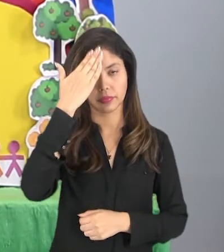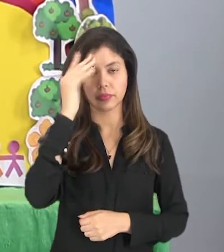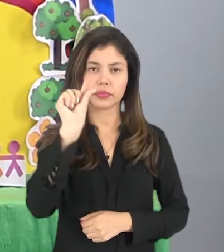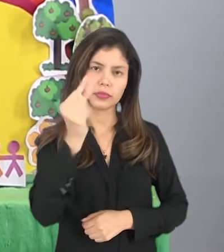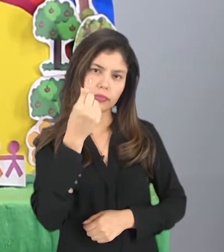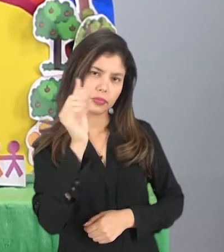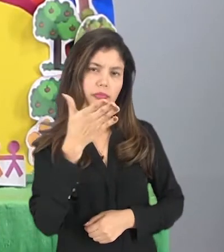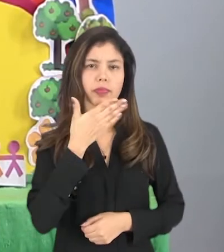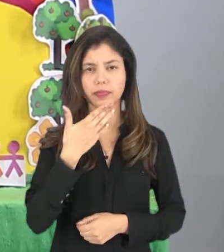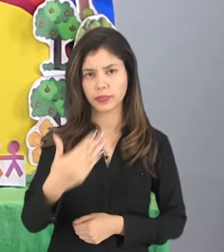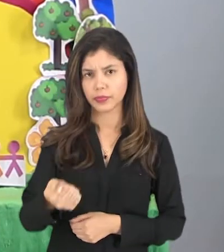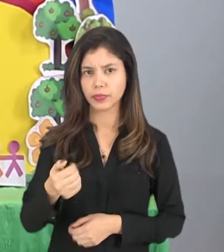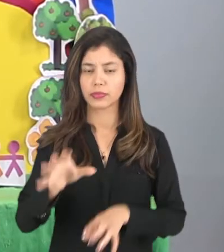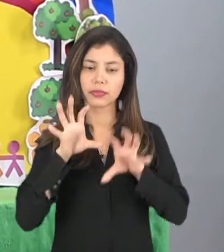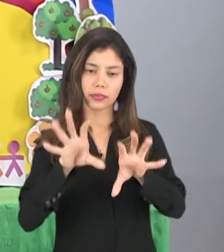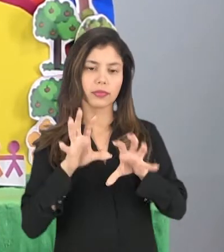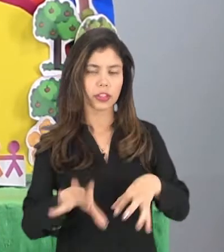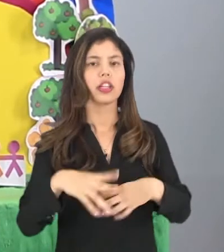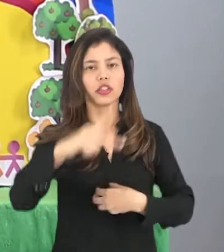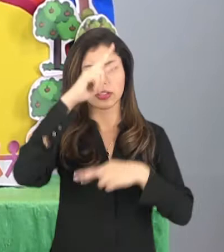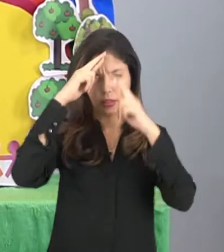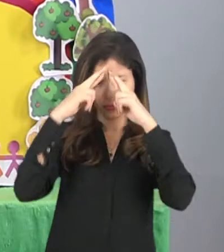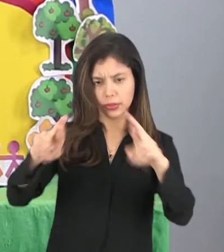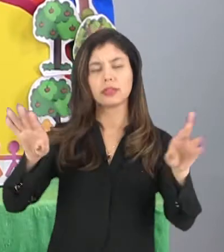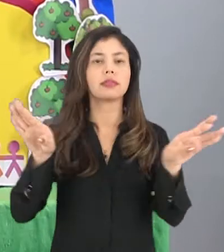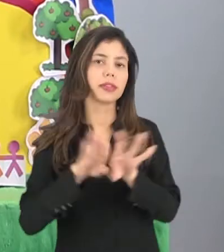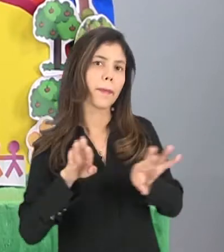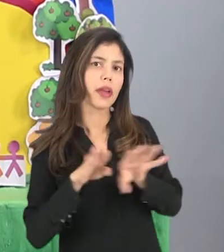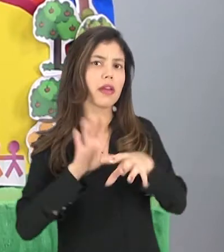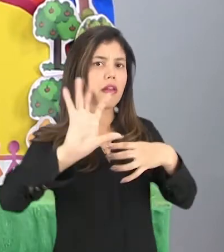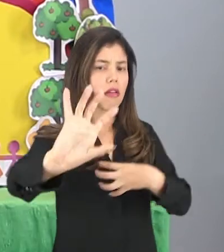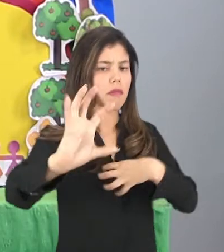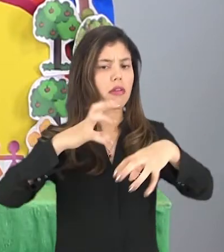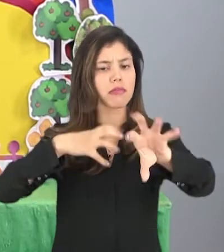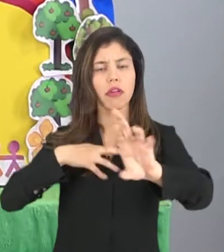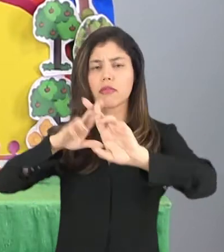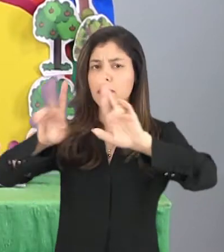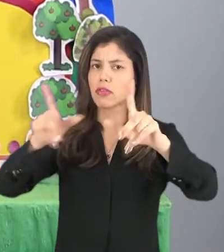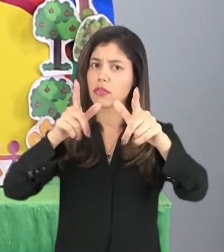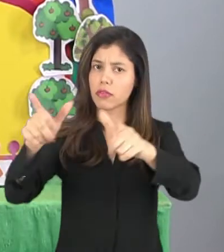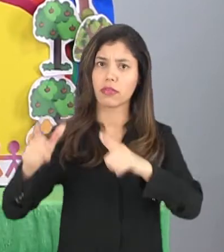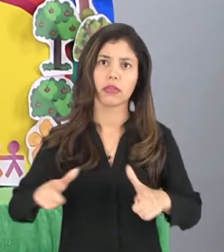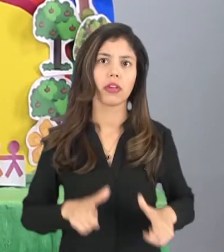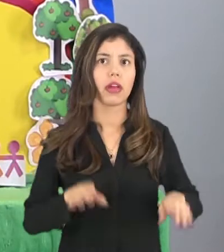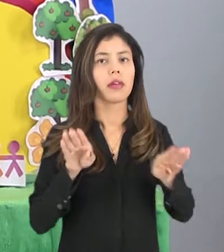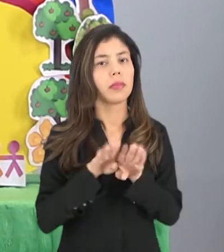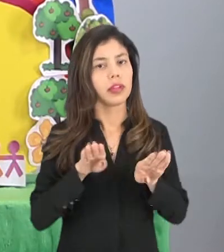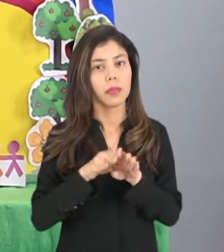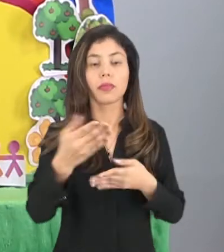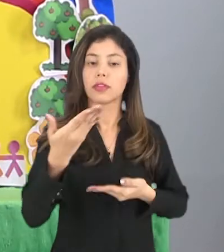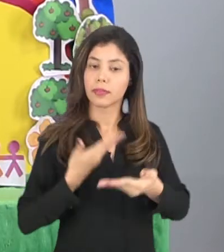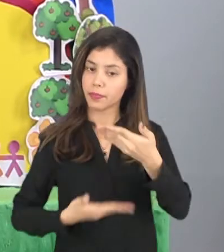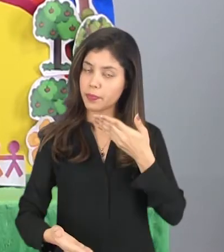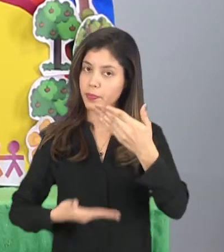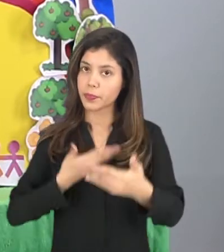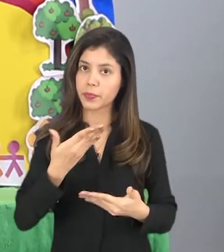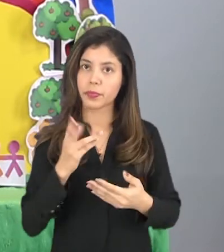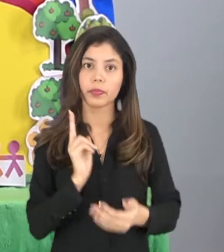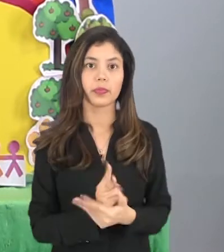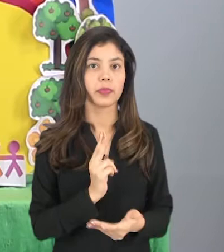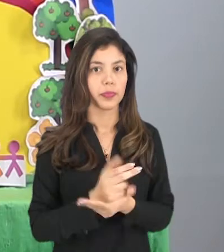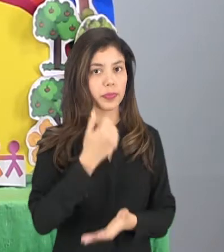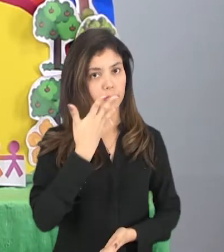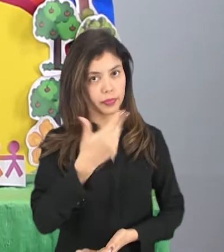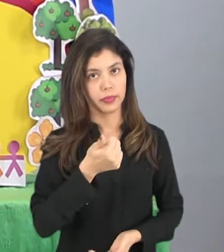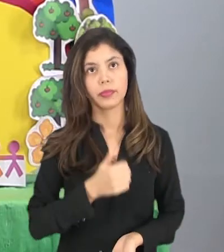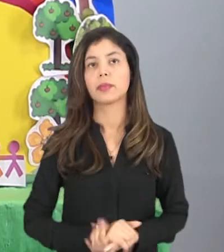pouco melhor essa situação de respeito e empatia em diferentes ambientes que podemos conviver. Tudo bem? Vamos para o